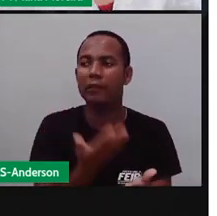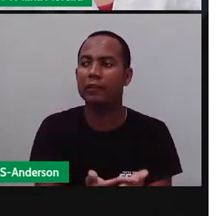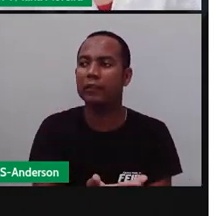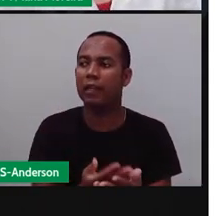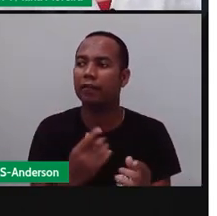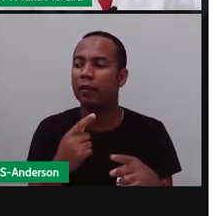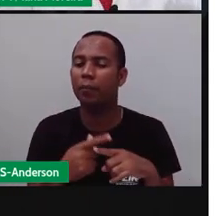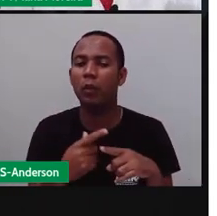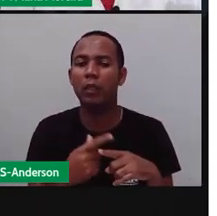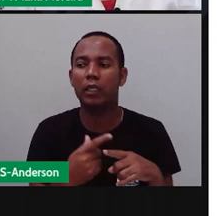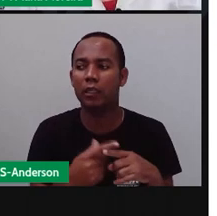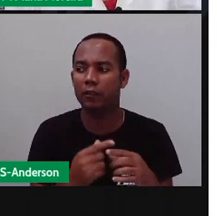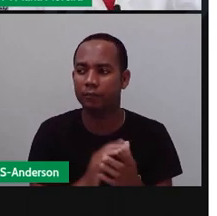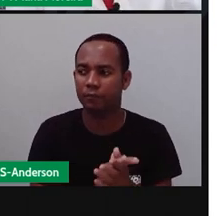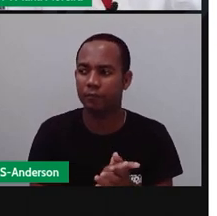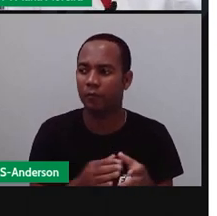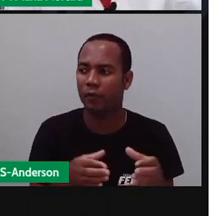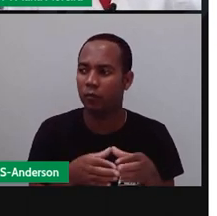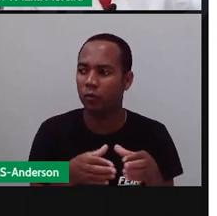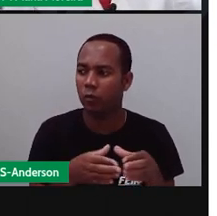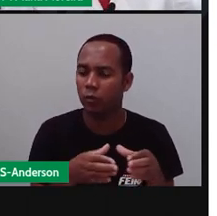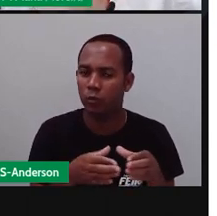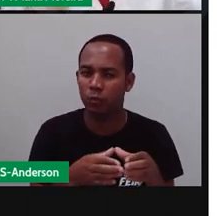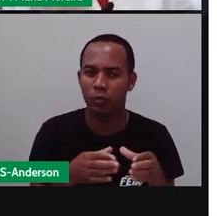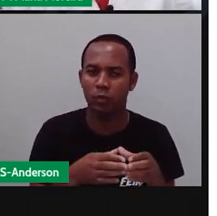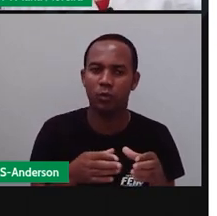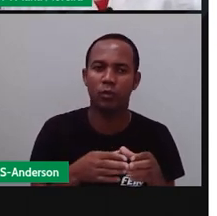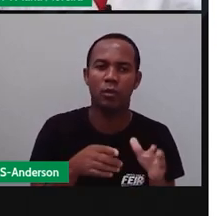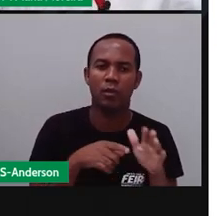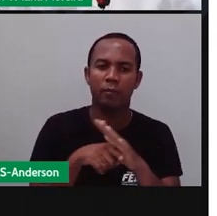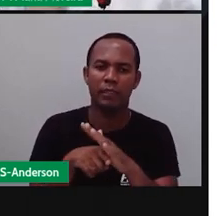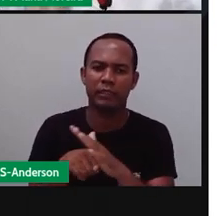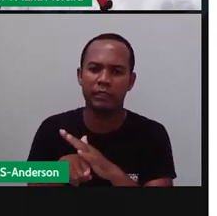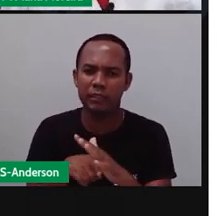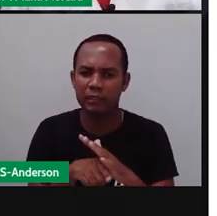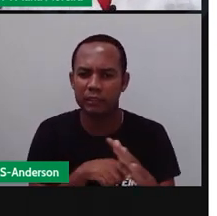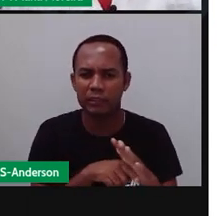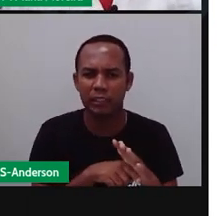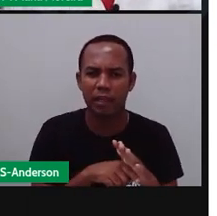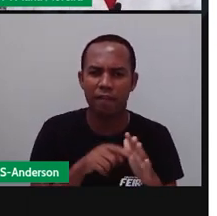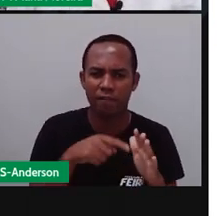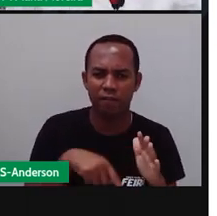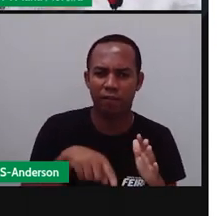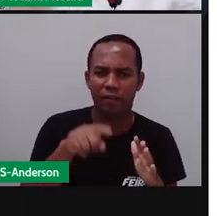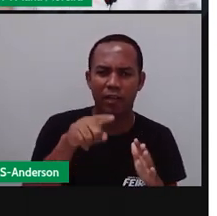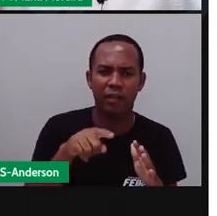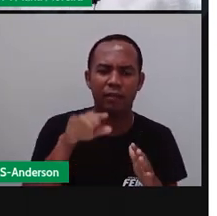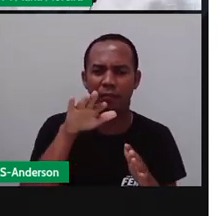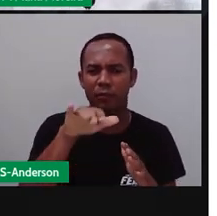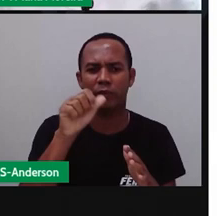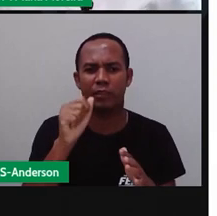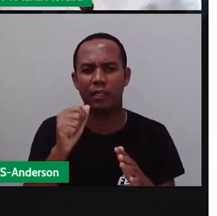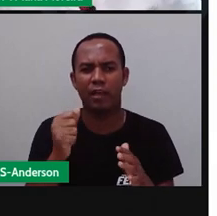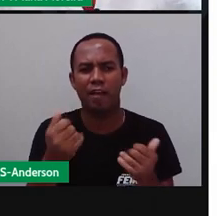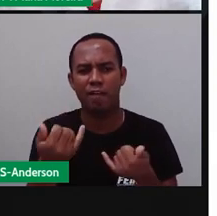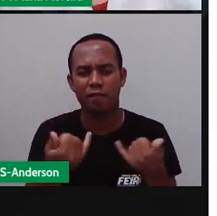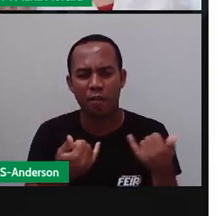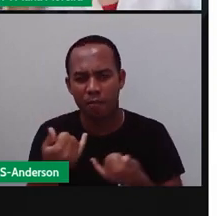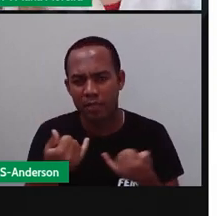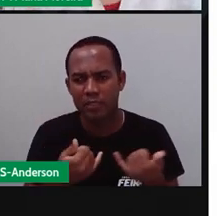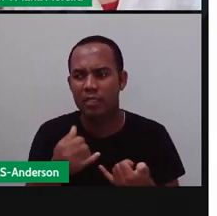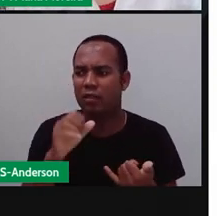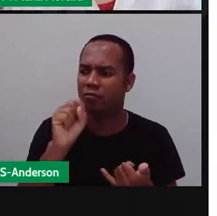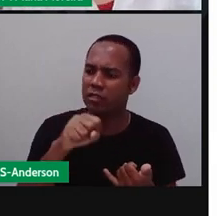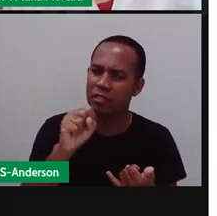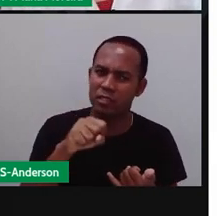Por que os historiadores, eles pesquisam, vão atrás de informações, alguns concordam com isso e